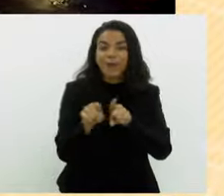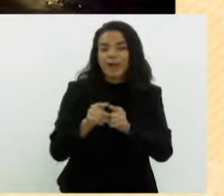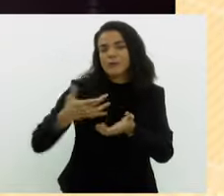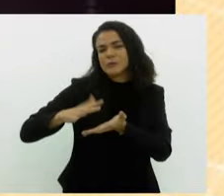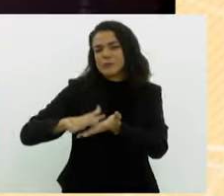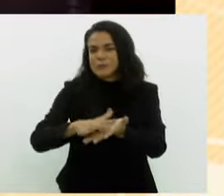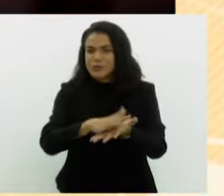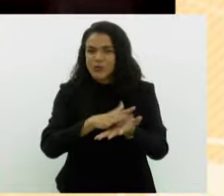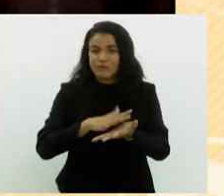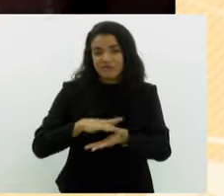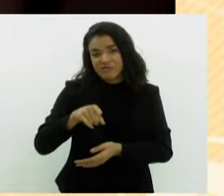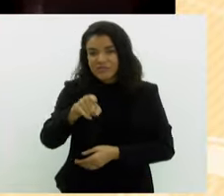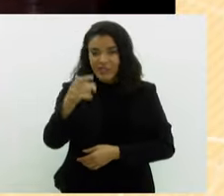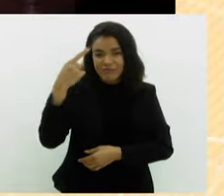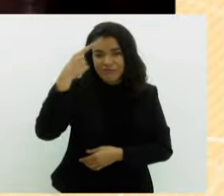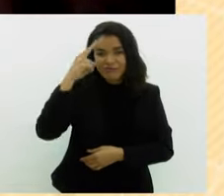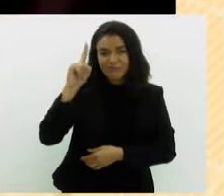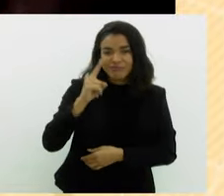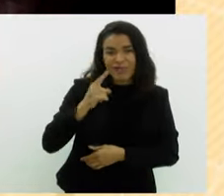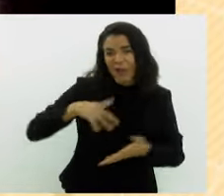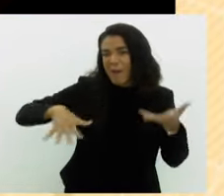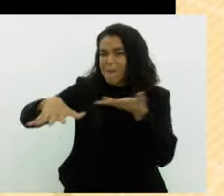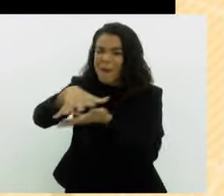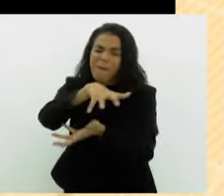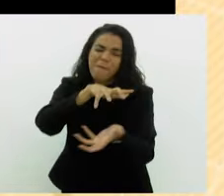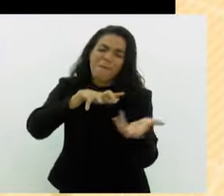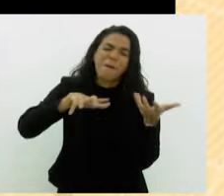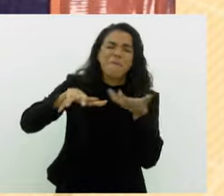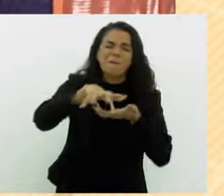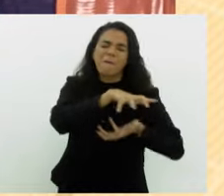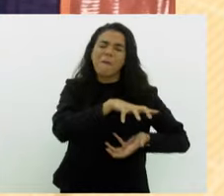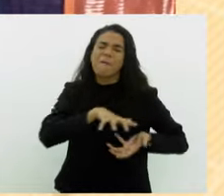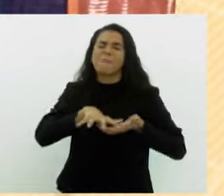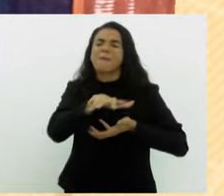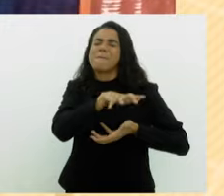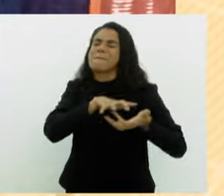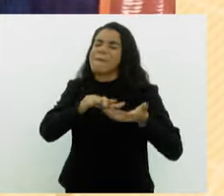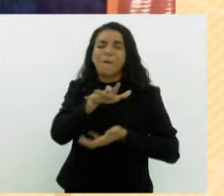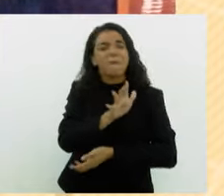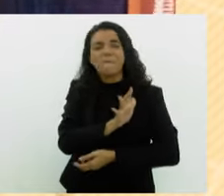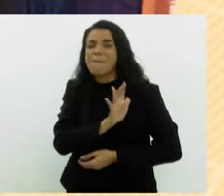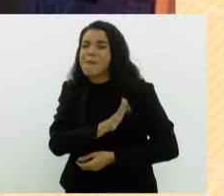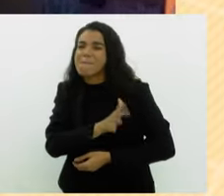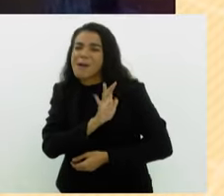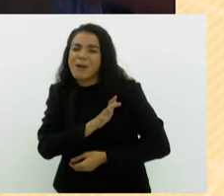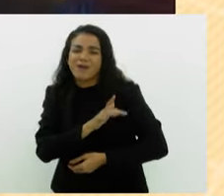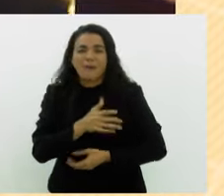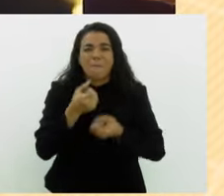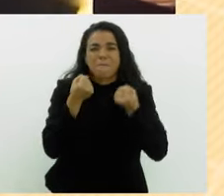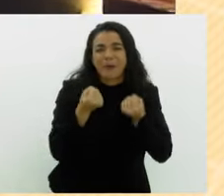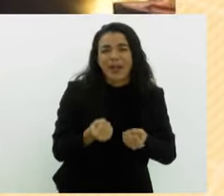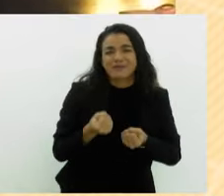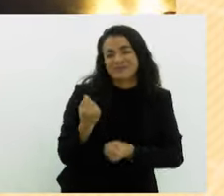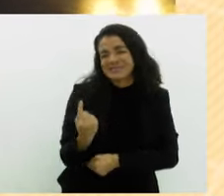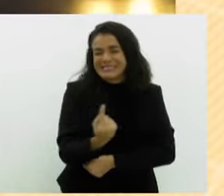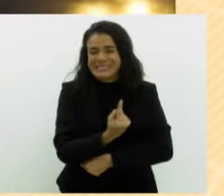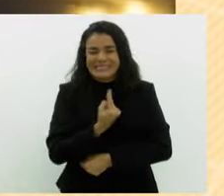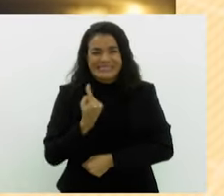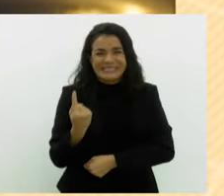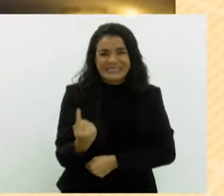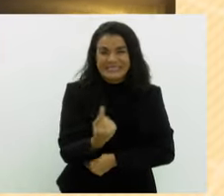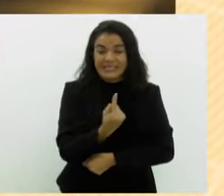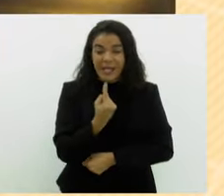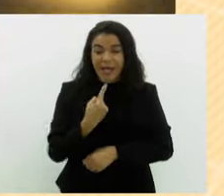pagode. Você não sabe o caos que está no meu coração Você não sabe o peso dessa solidão